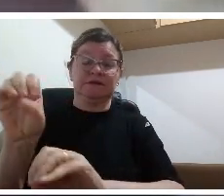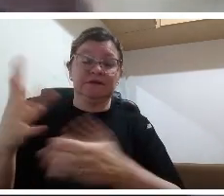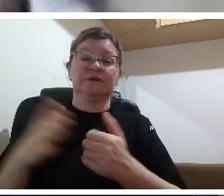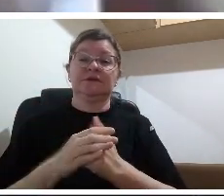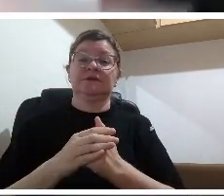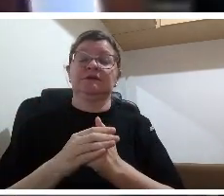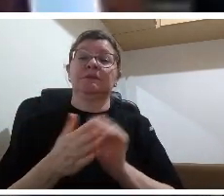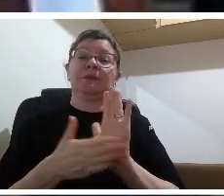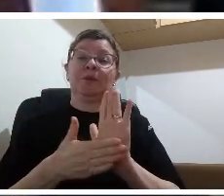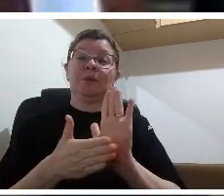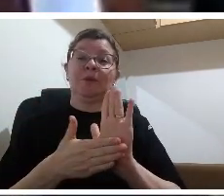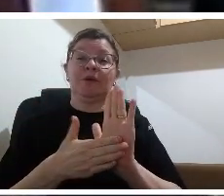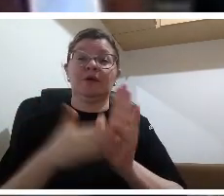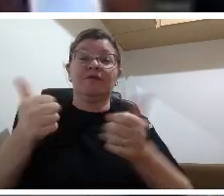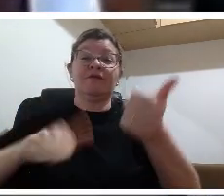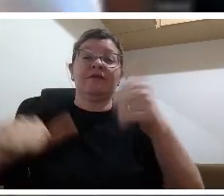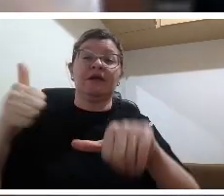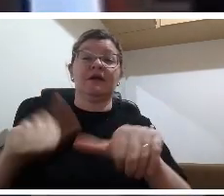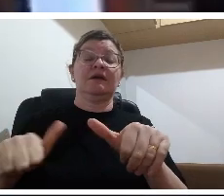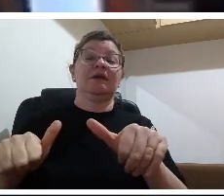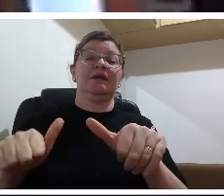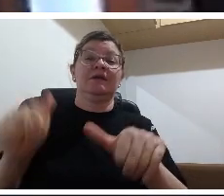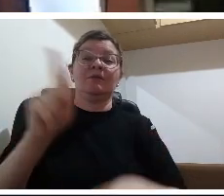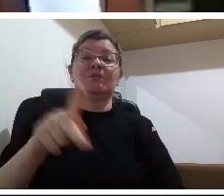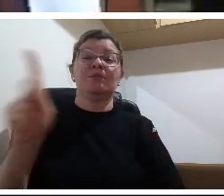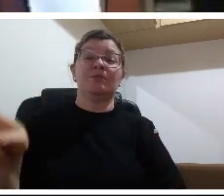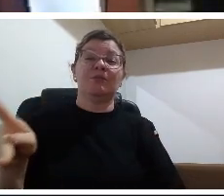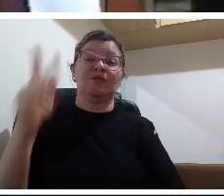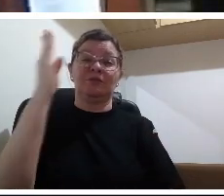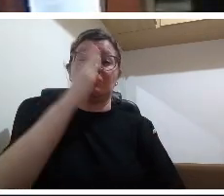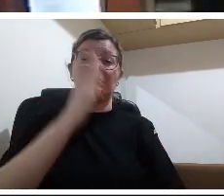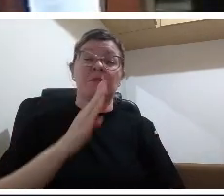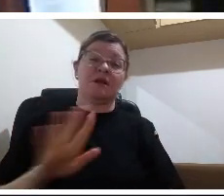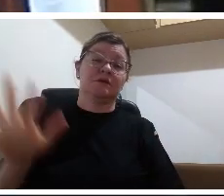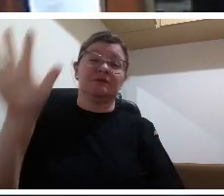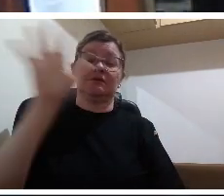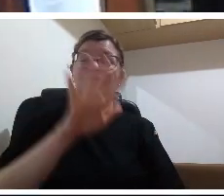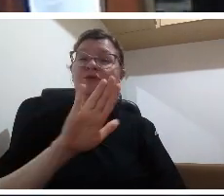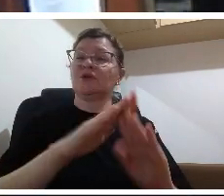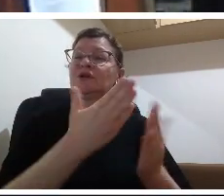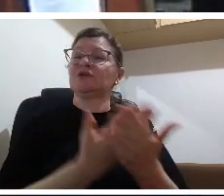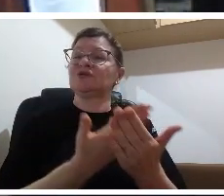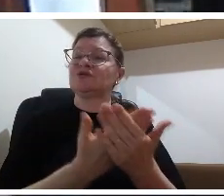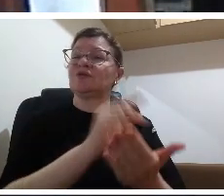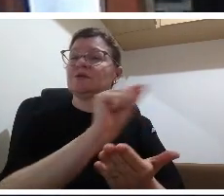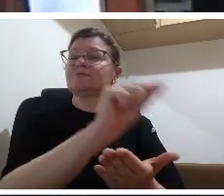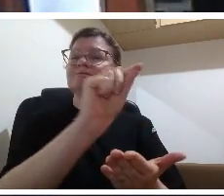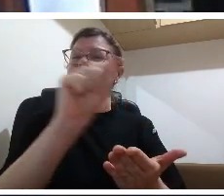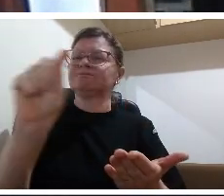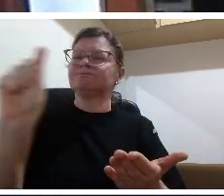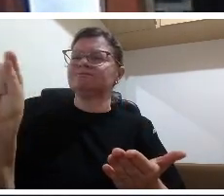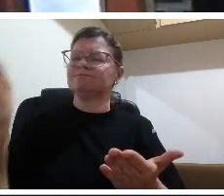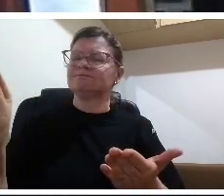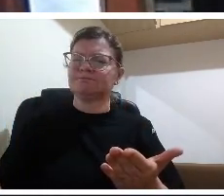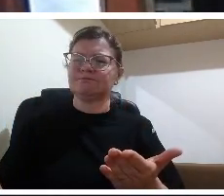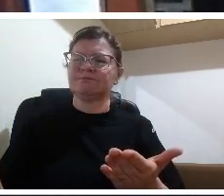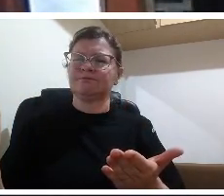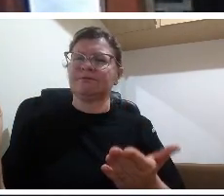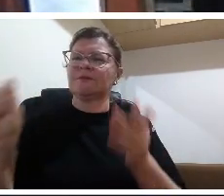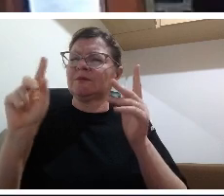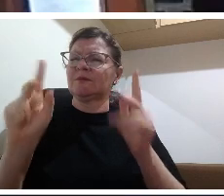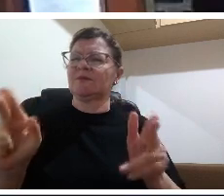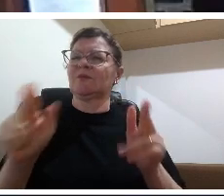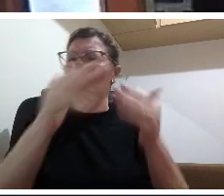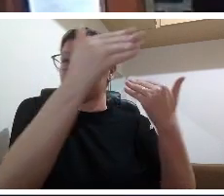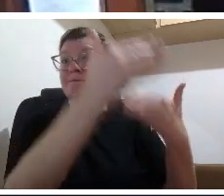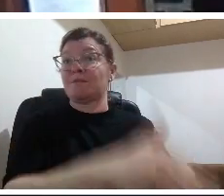mas ninguém gosta de ser avaliado porque para ser avaliado a gente adora quando nos elogiam quando nos mostram o a gente sabe aquilo que